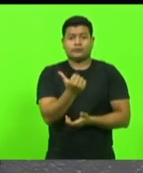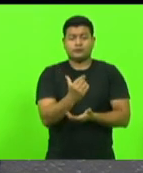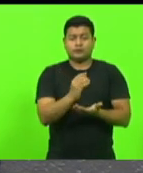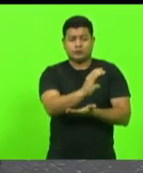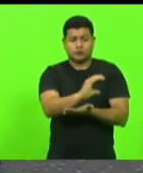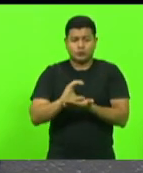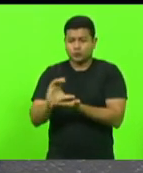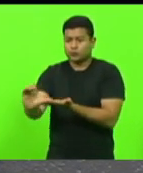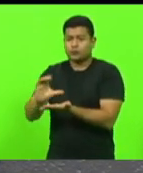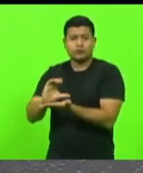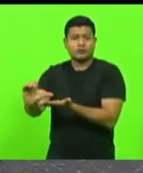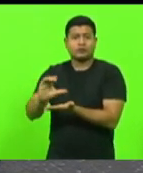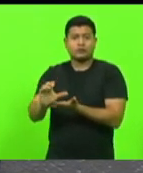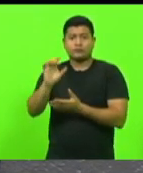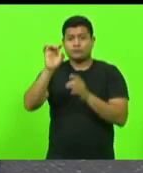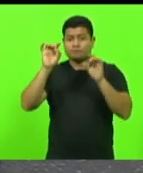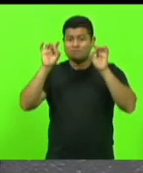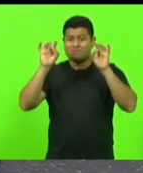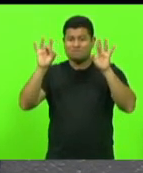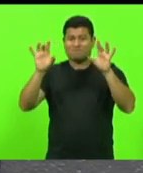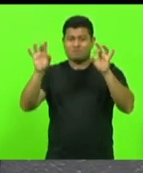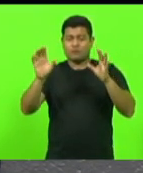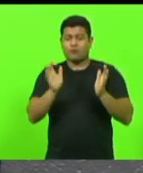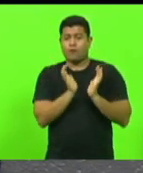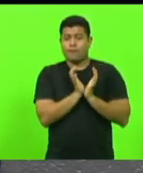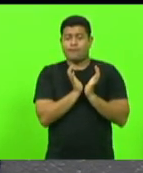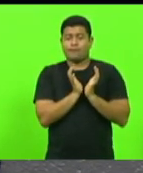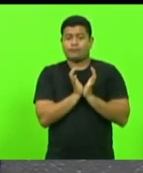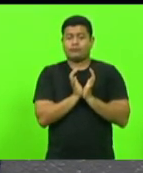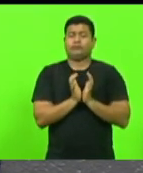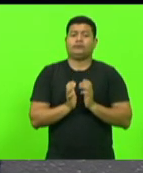especialmente às APAES. Acho que foi um ponto